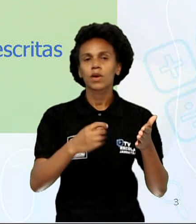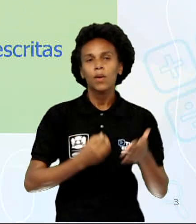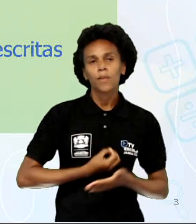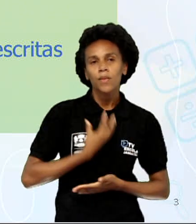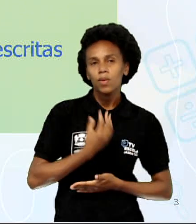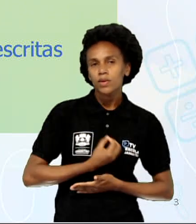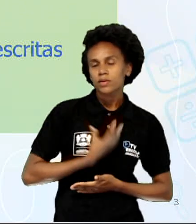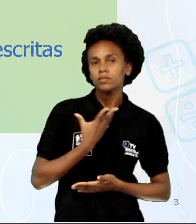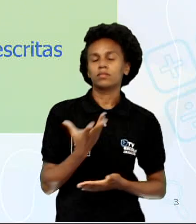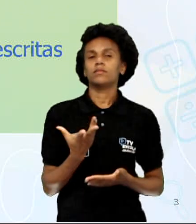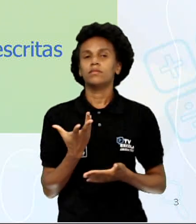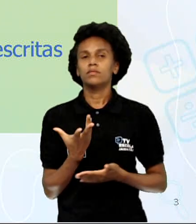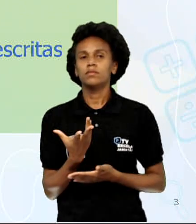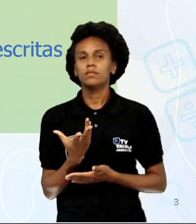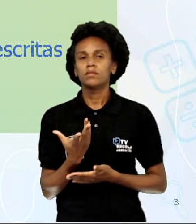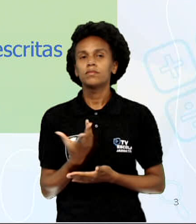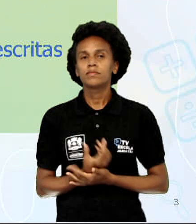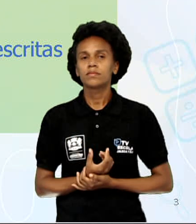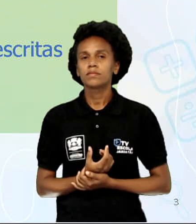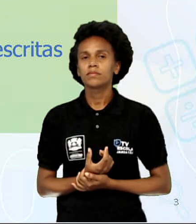tramatúrgos, tá certo?